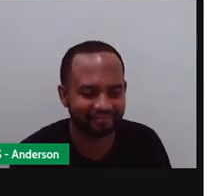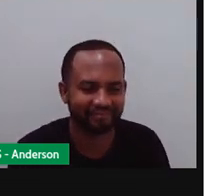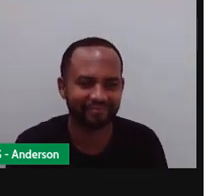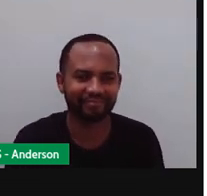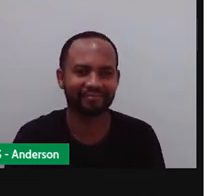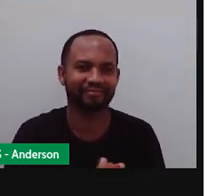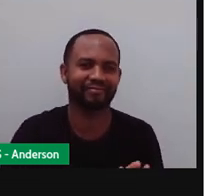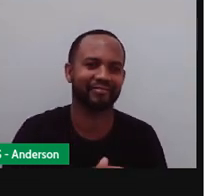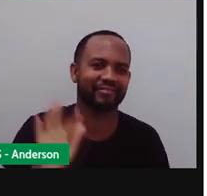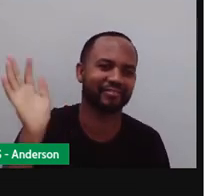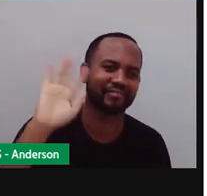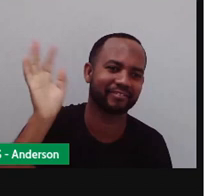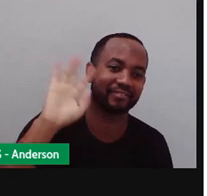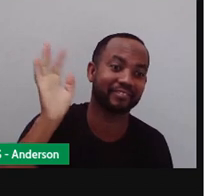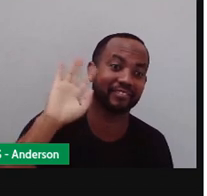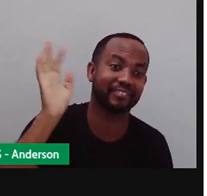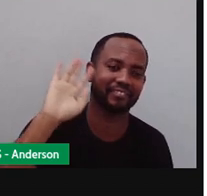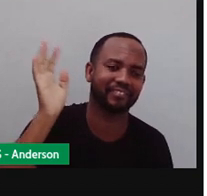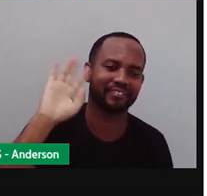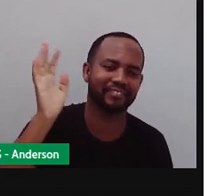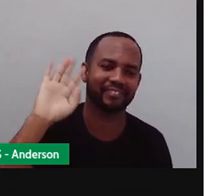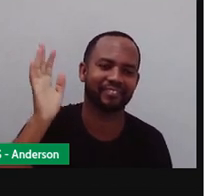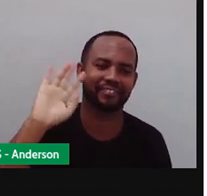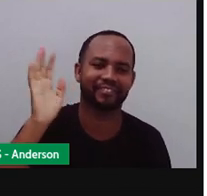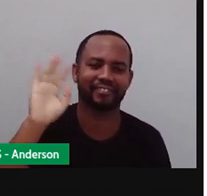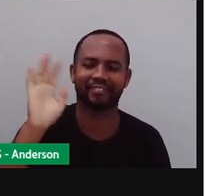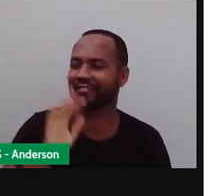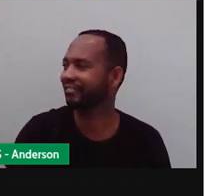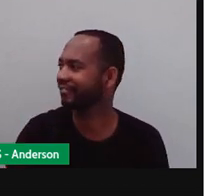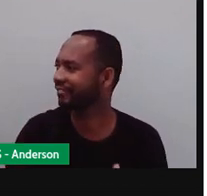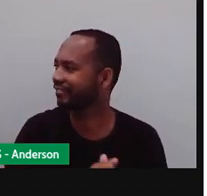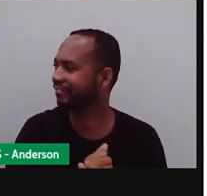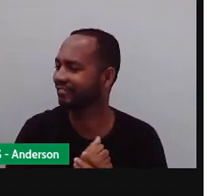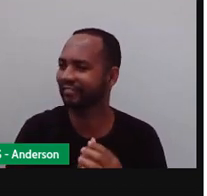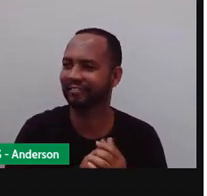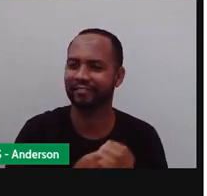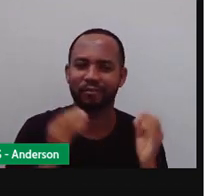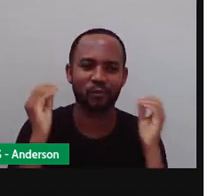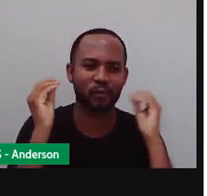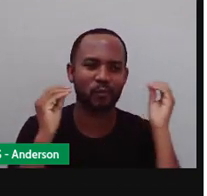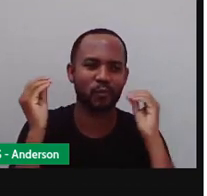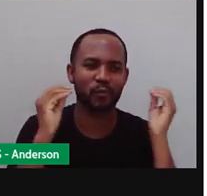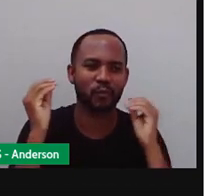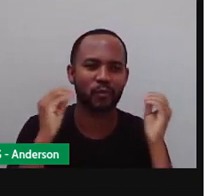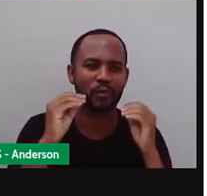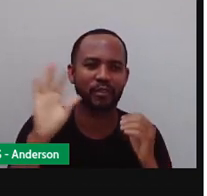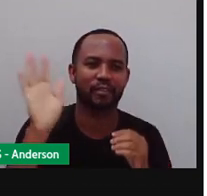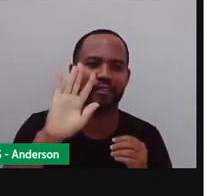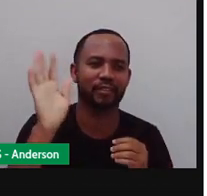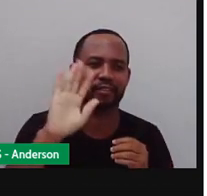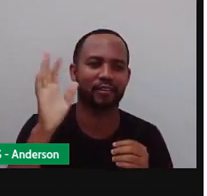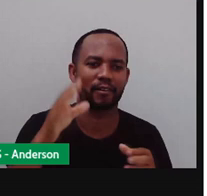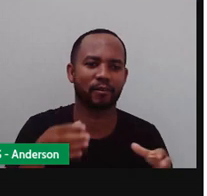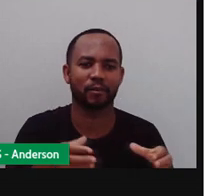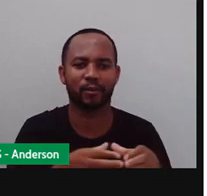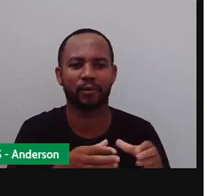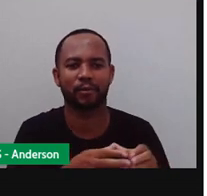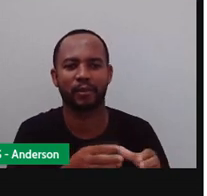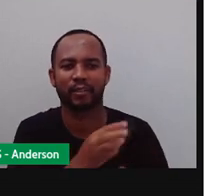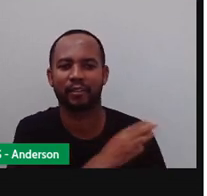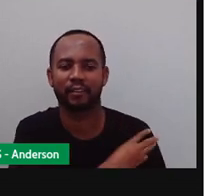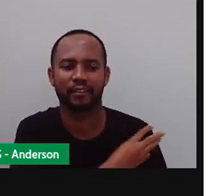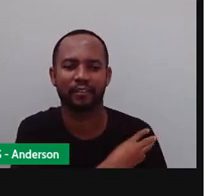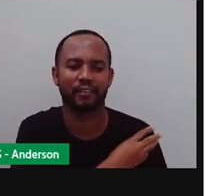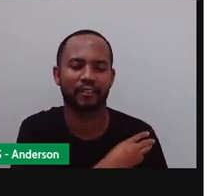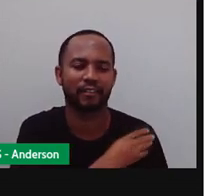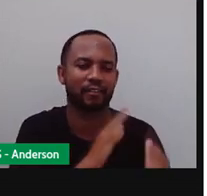Um beijo de Pró Maria. Um beijo de Anderson. Ah, sim. Um beijo aí pra todos os alunos do terceiro ano da... Da